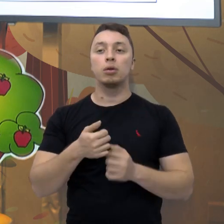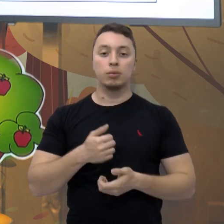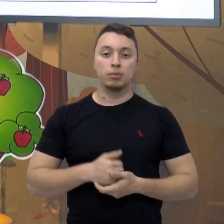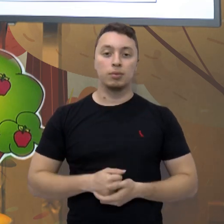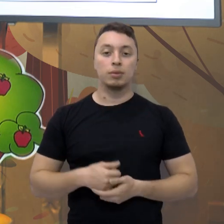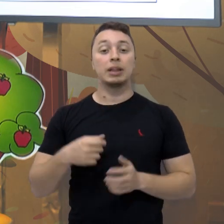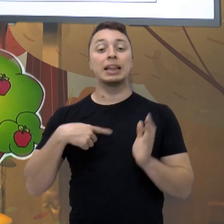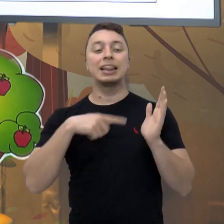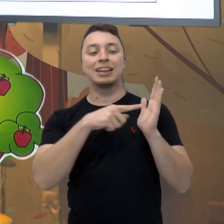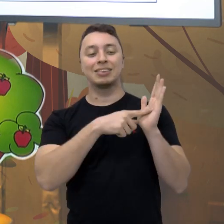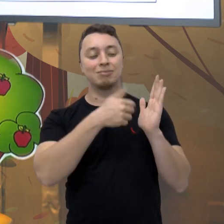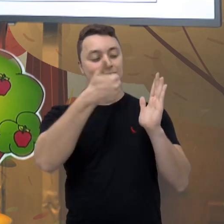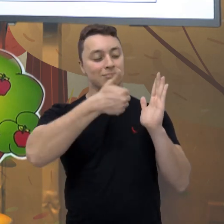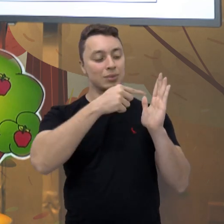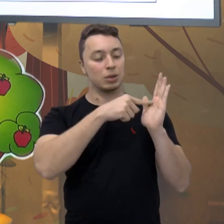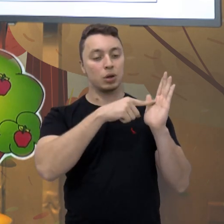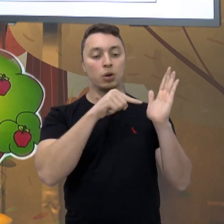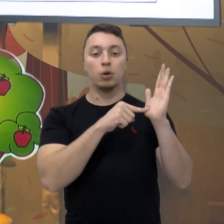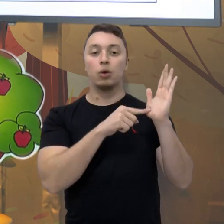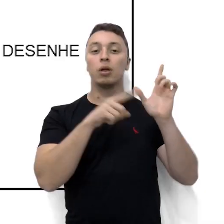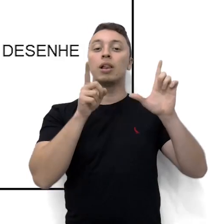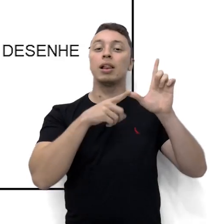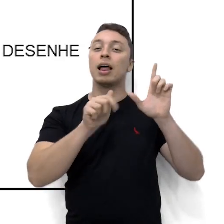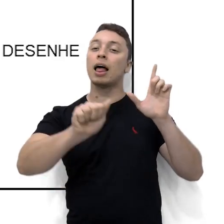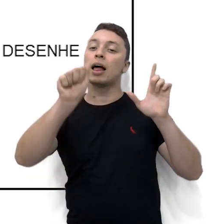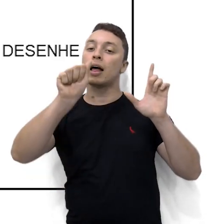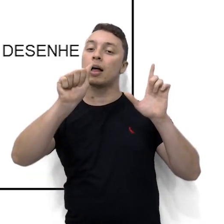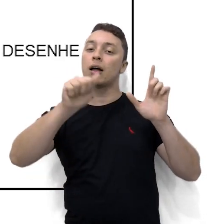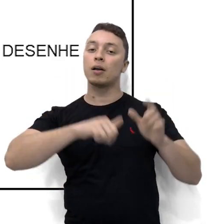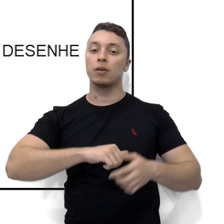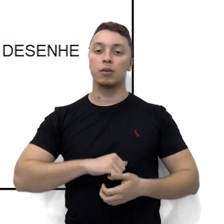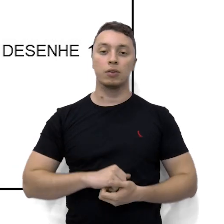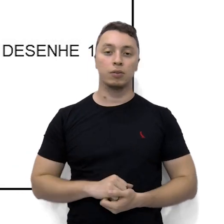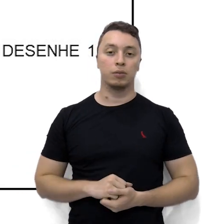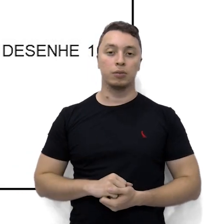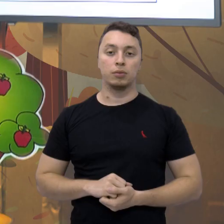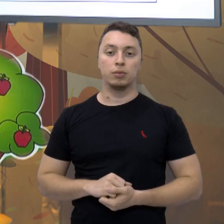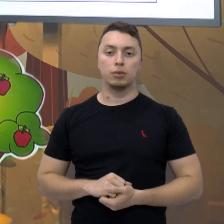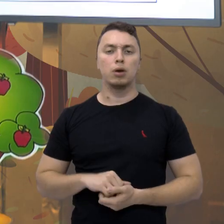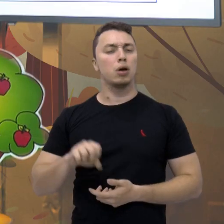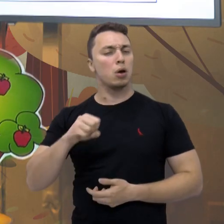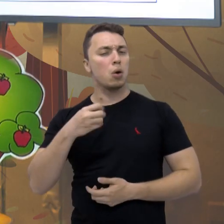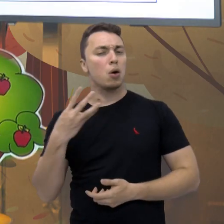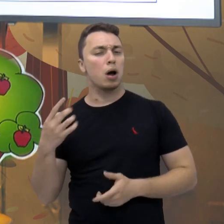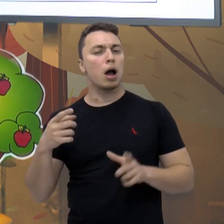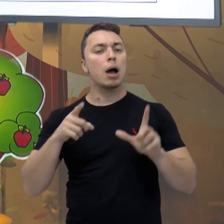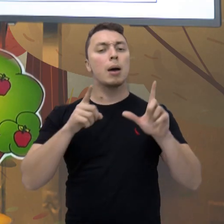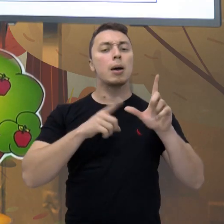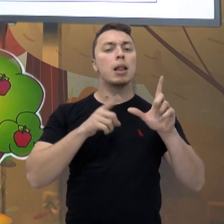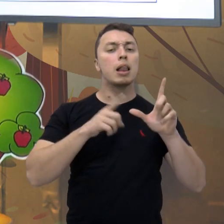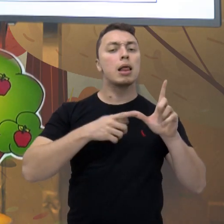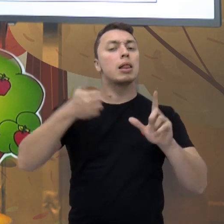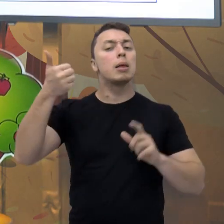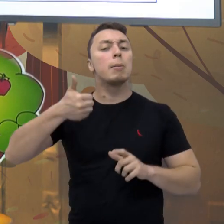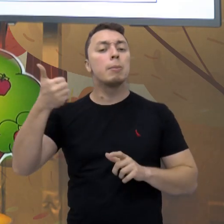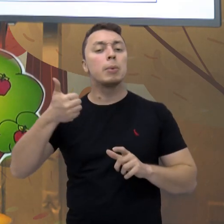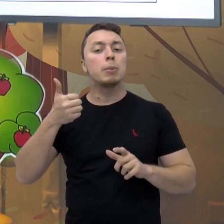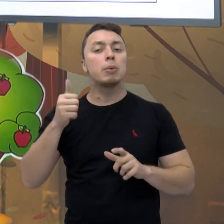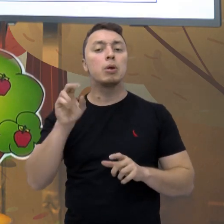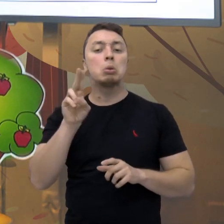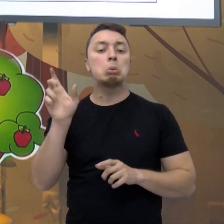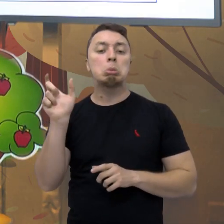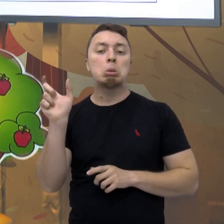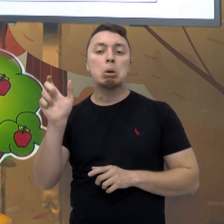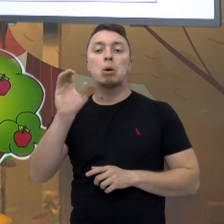aí, letra A, para ficar mais fácil da gente saber. Letra A. Qual a primeira letra da palavra outono? Vamos ver aqui, ó.